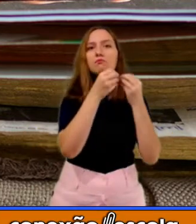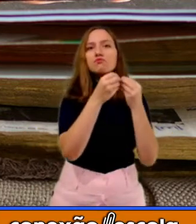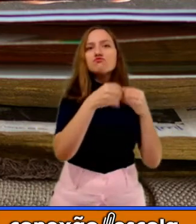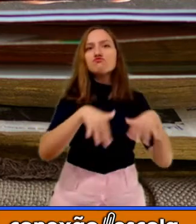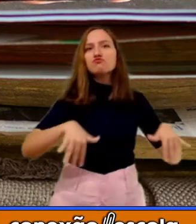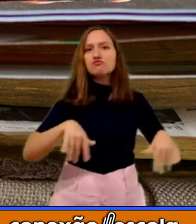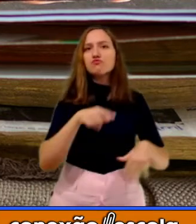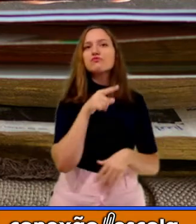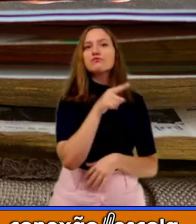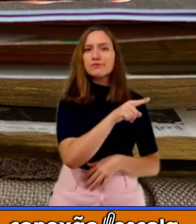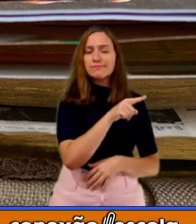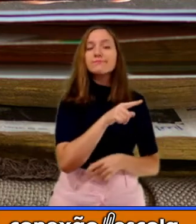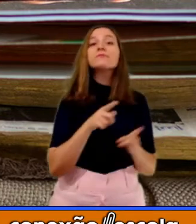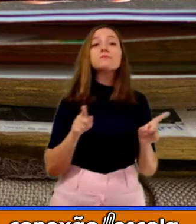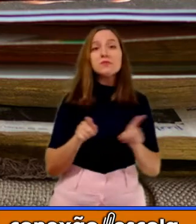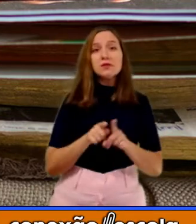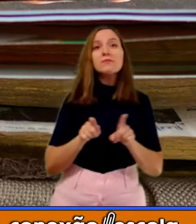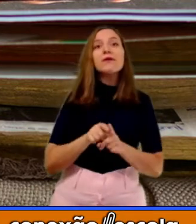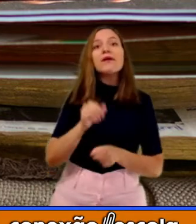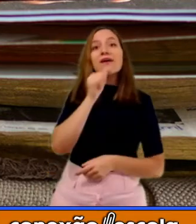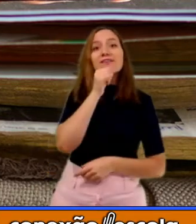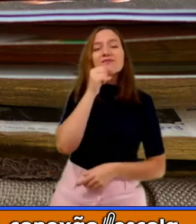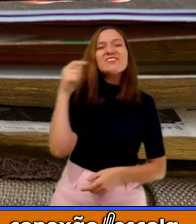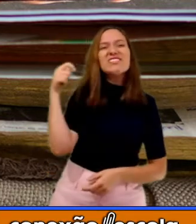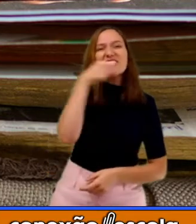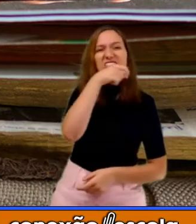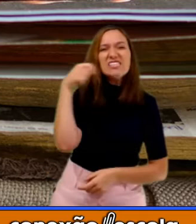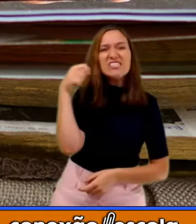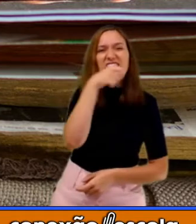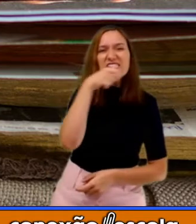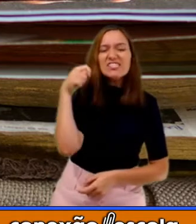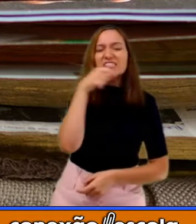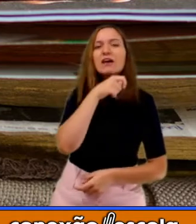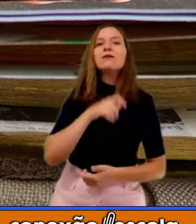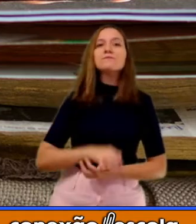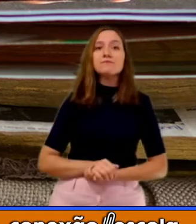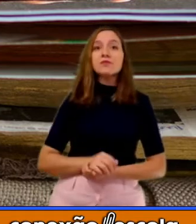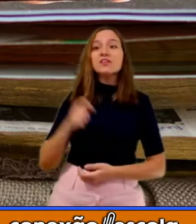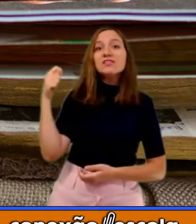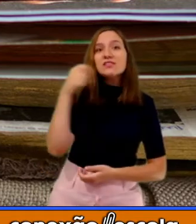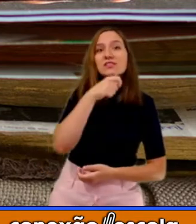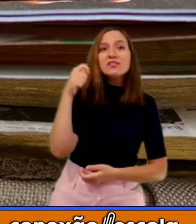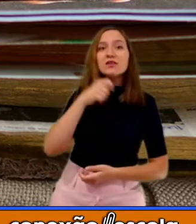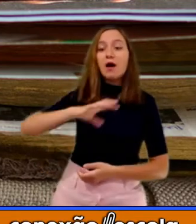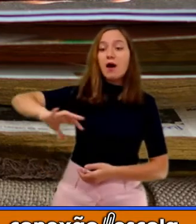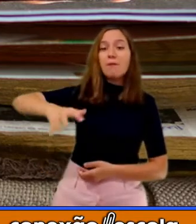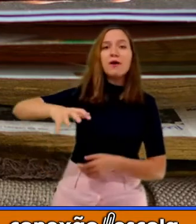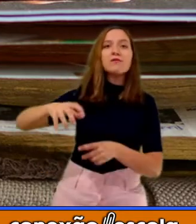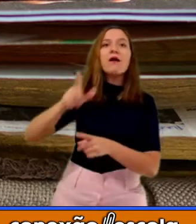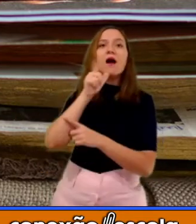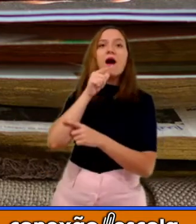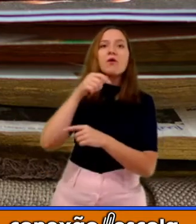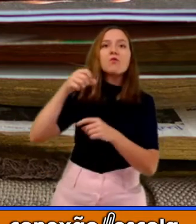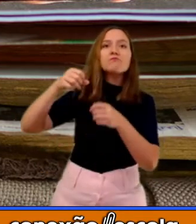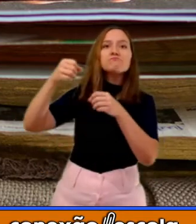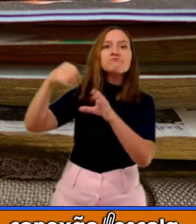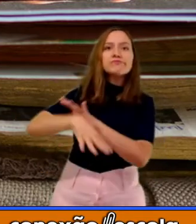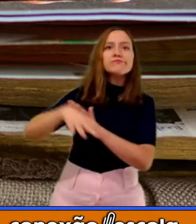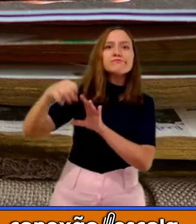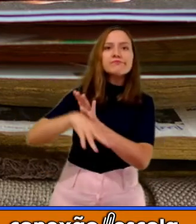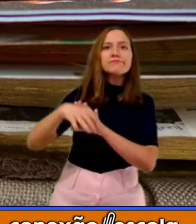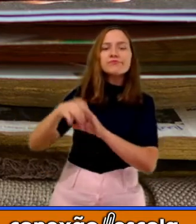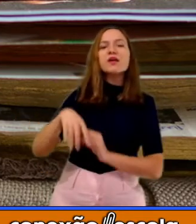Eu posso também escovar os meus dentes, escovar sem ficar com a torneira aberta, com o